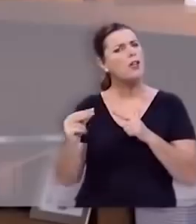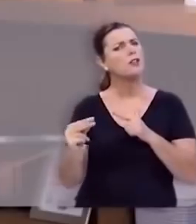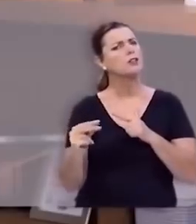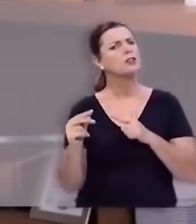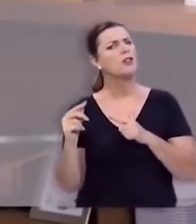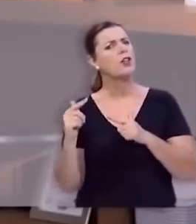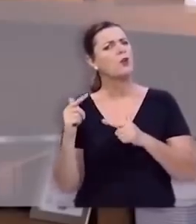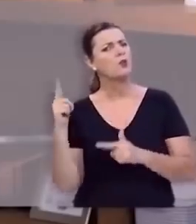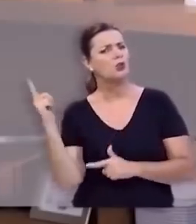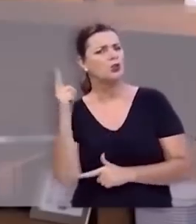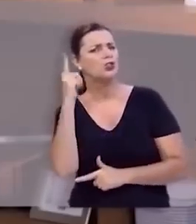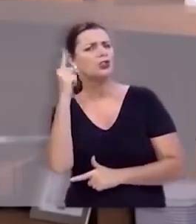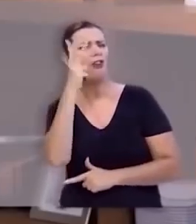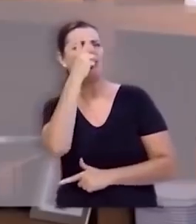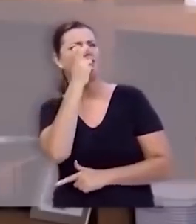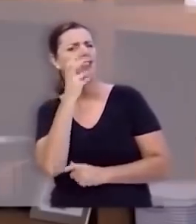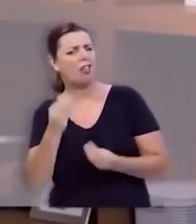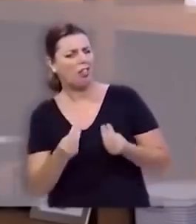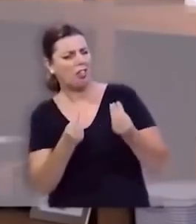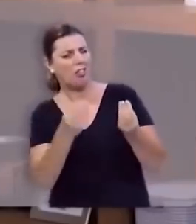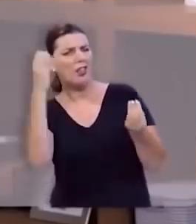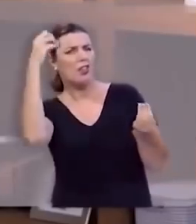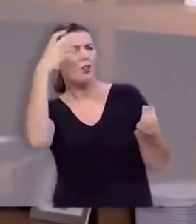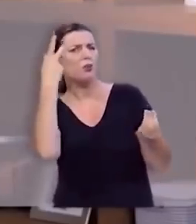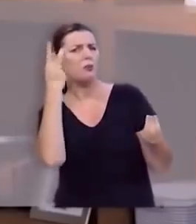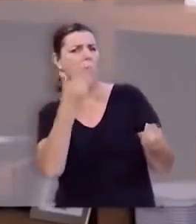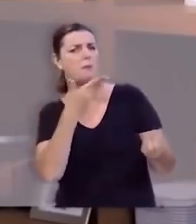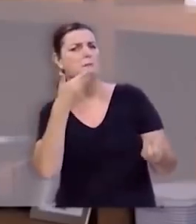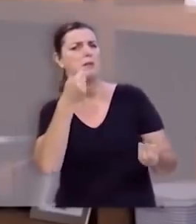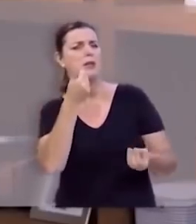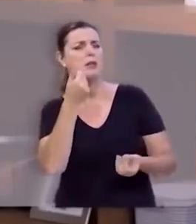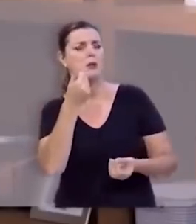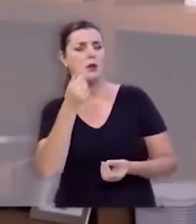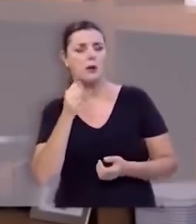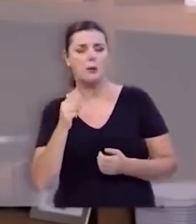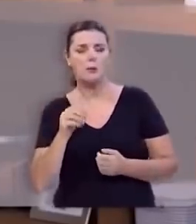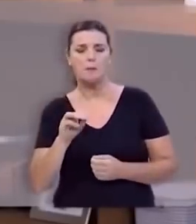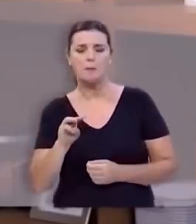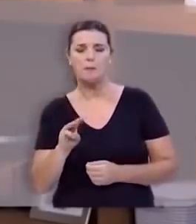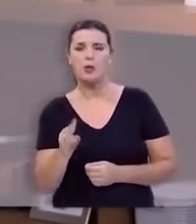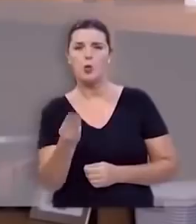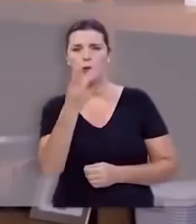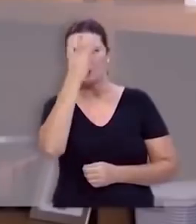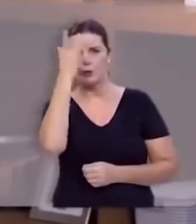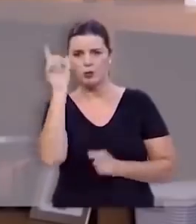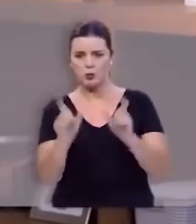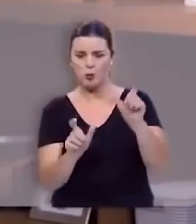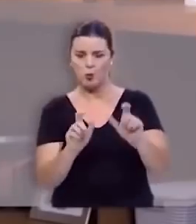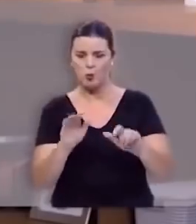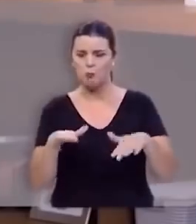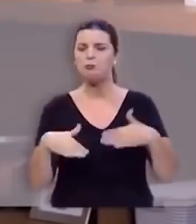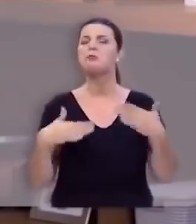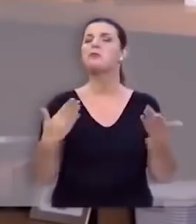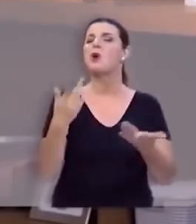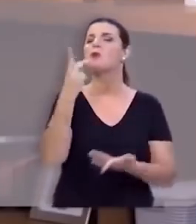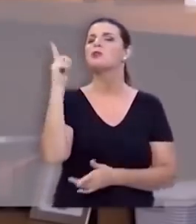gigante da cegueira, trazendo luz para milhões de pessoas. Quais são os seus gigantes?